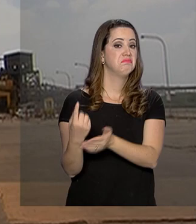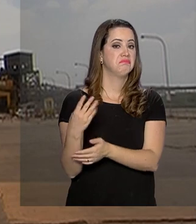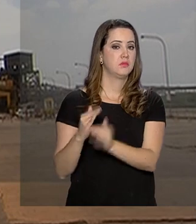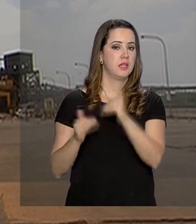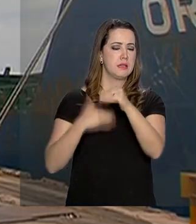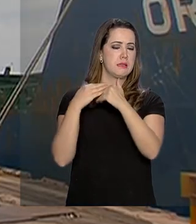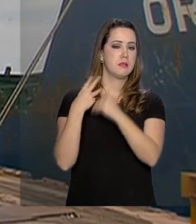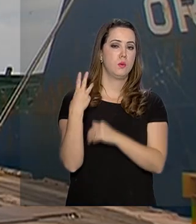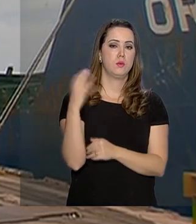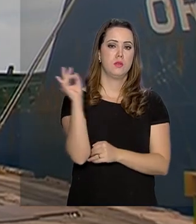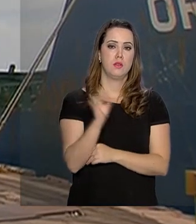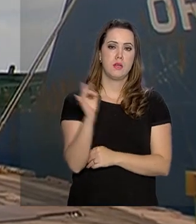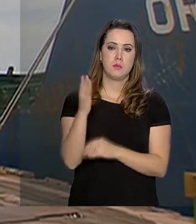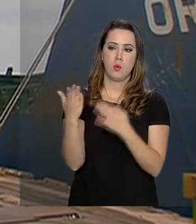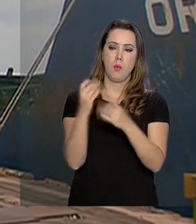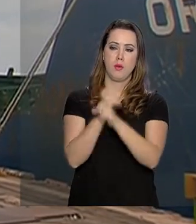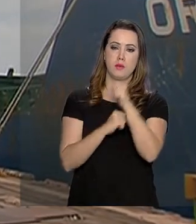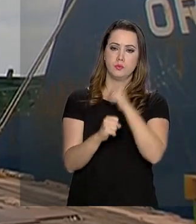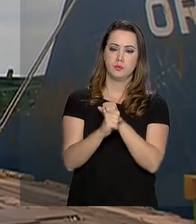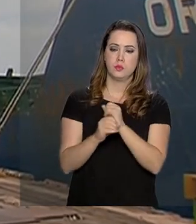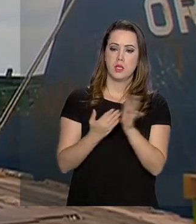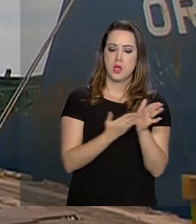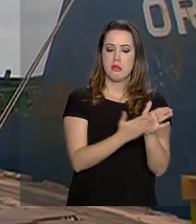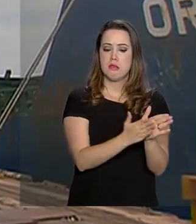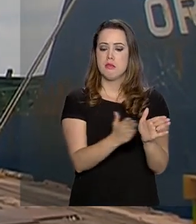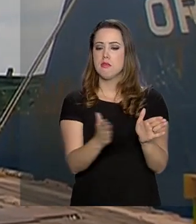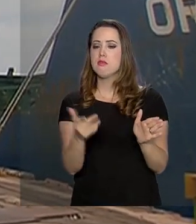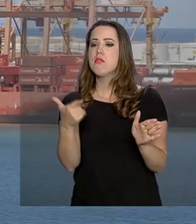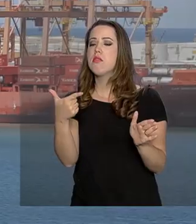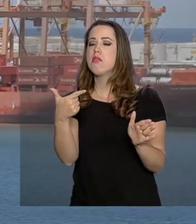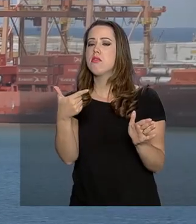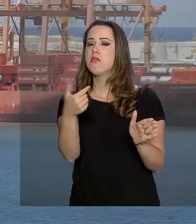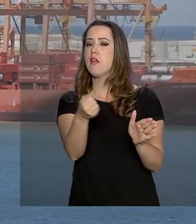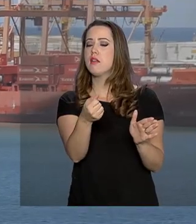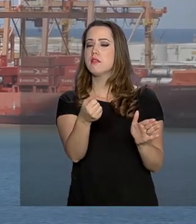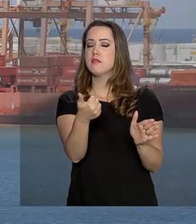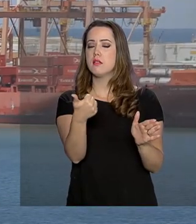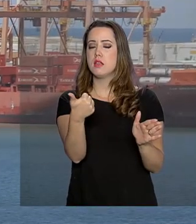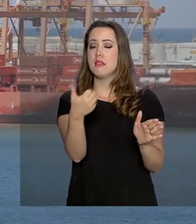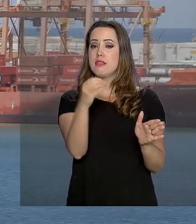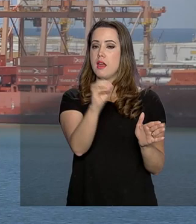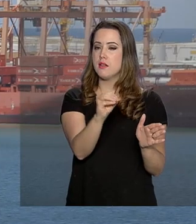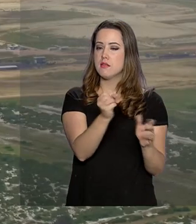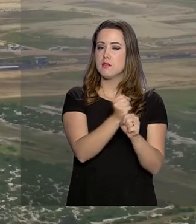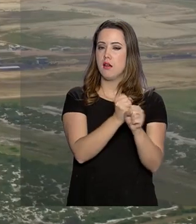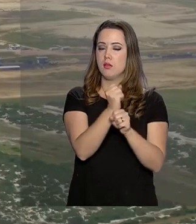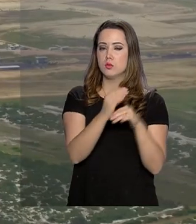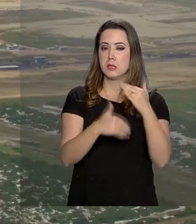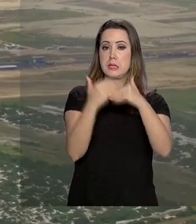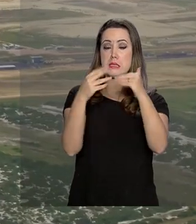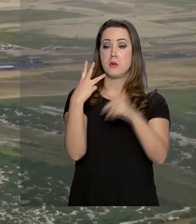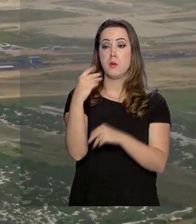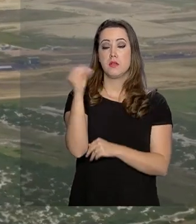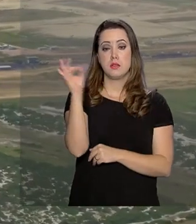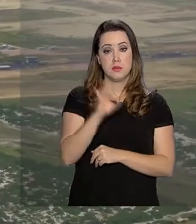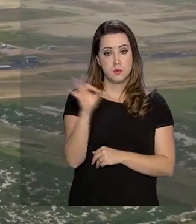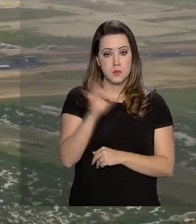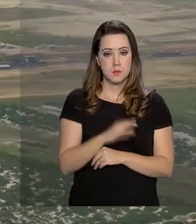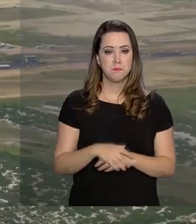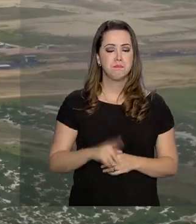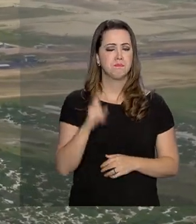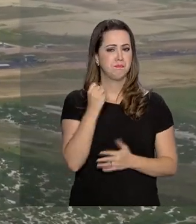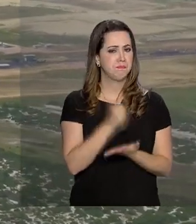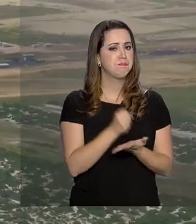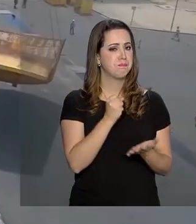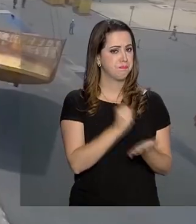2017. Nos últimos 10 anos, foi registrado um aumento de mais de 30% no setor. Um dos contratos prevê